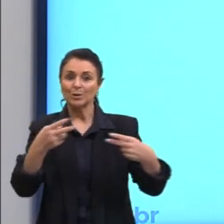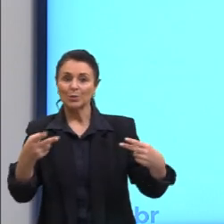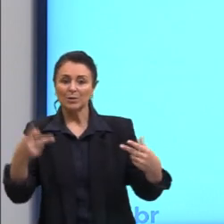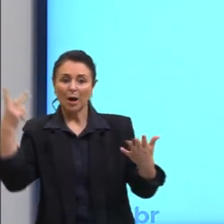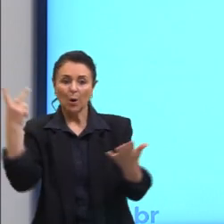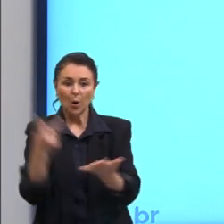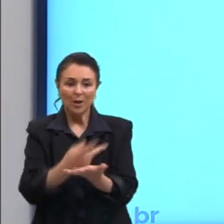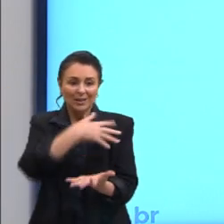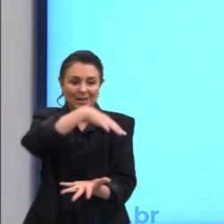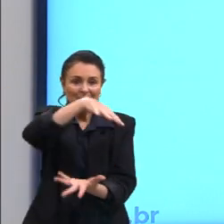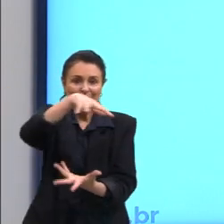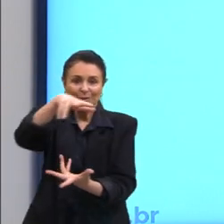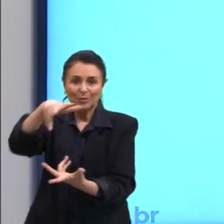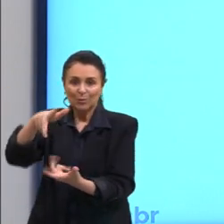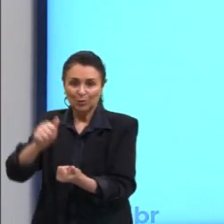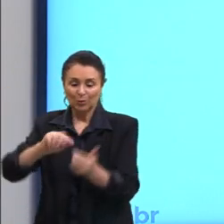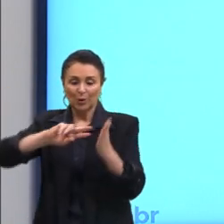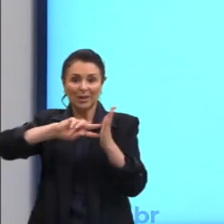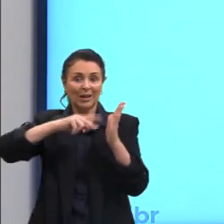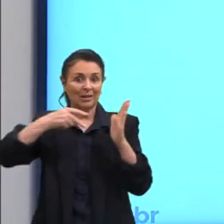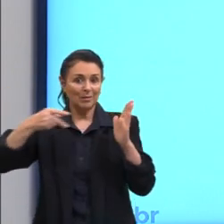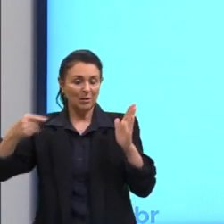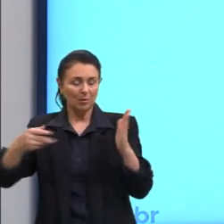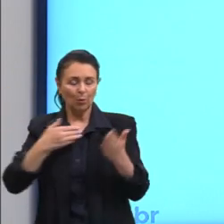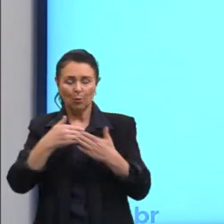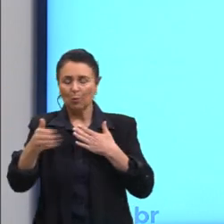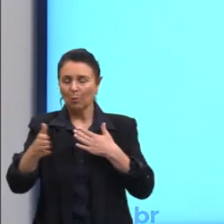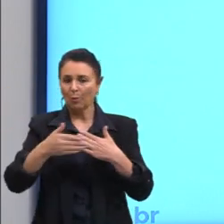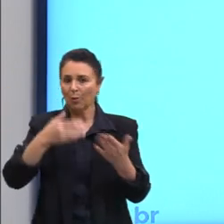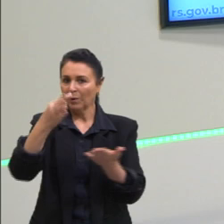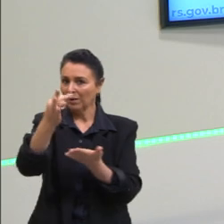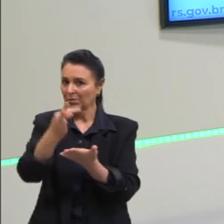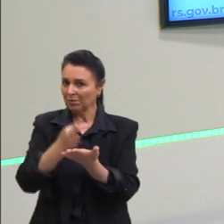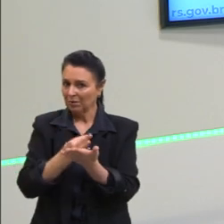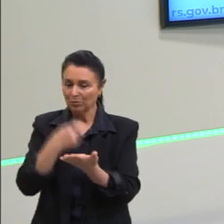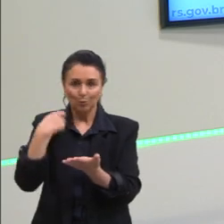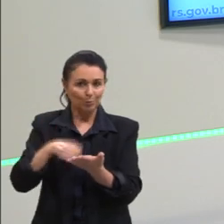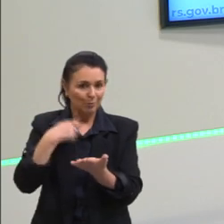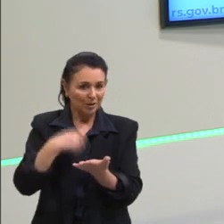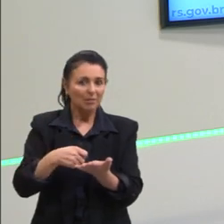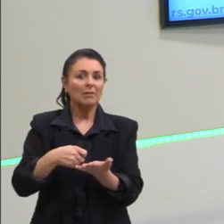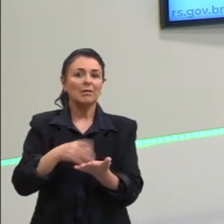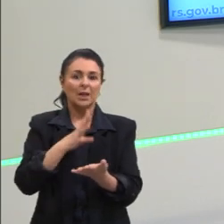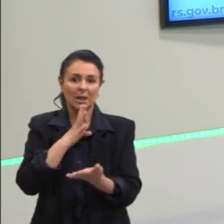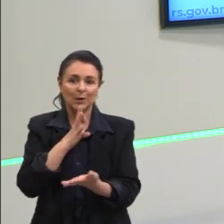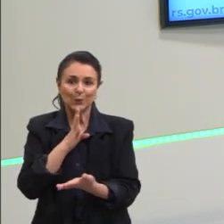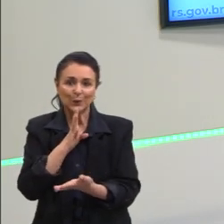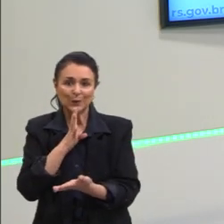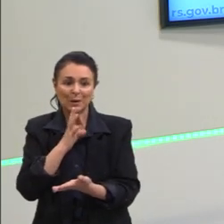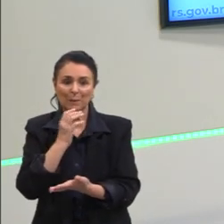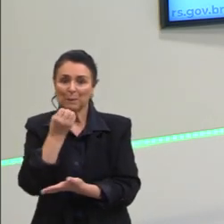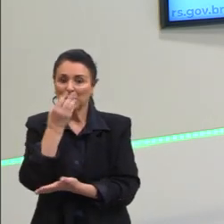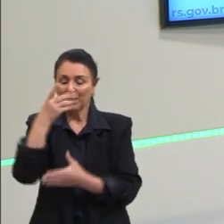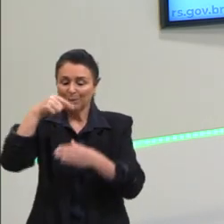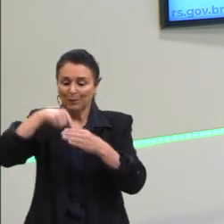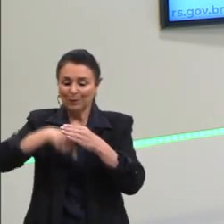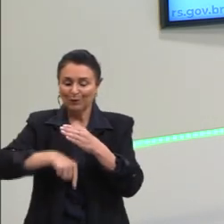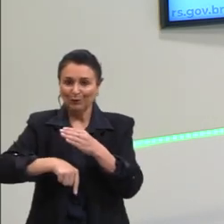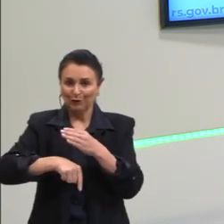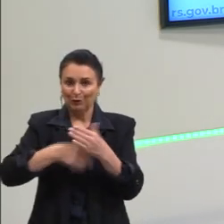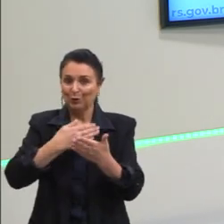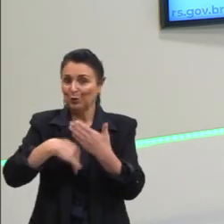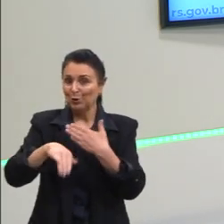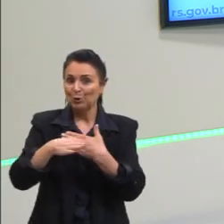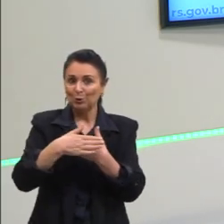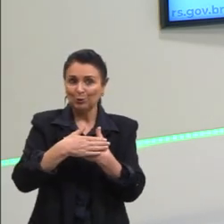Isso, gente, para a interpretação de qualquer texto. Você precisa se manter em dia aí com as suas leituras.